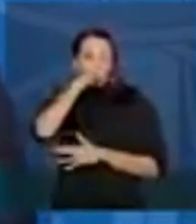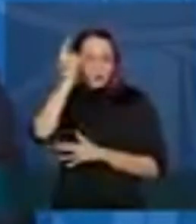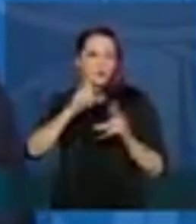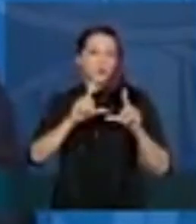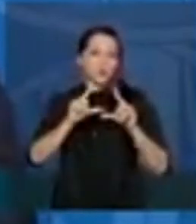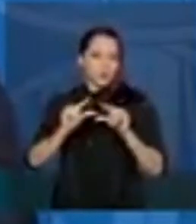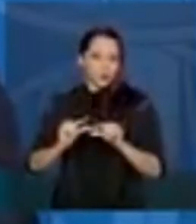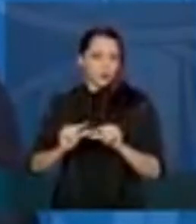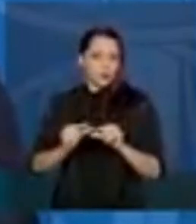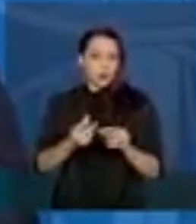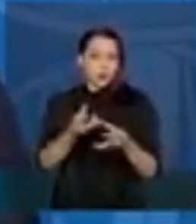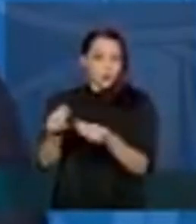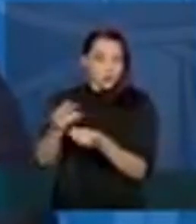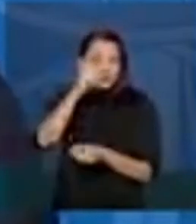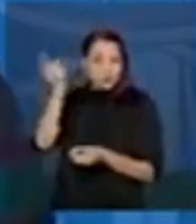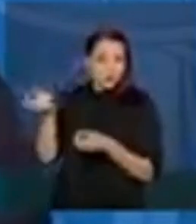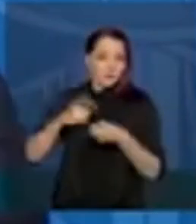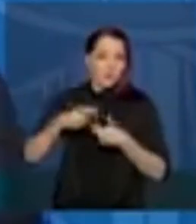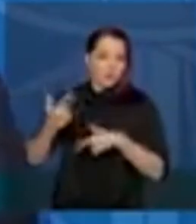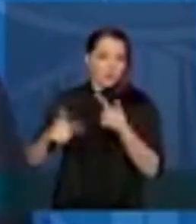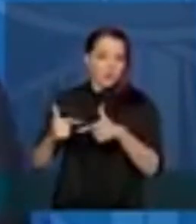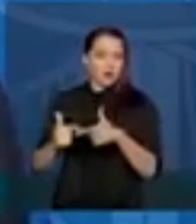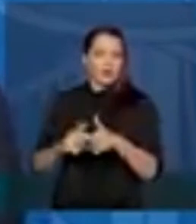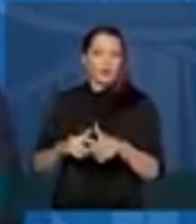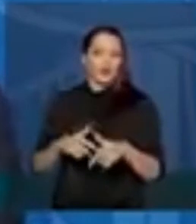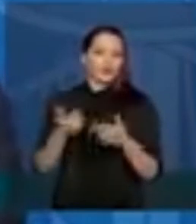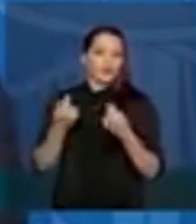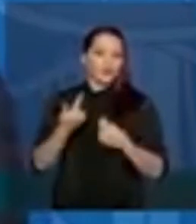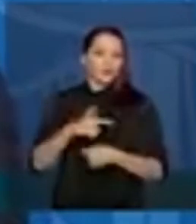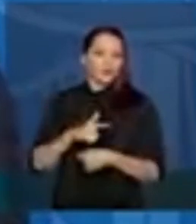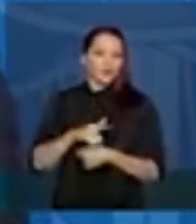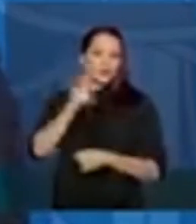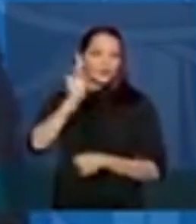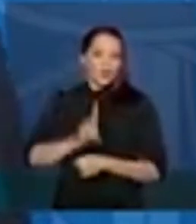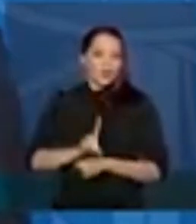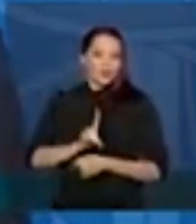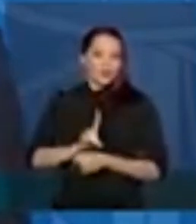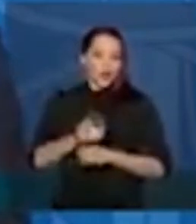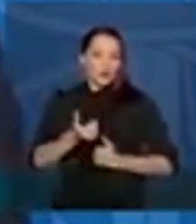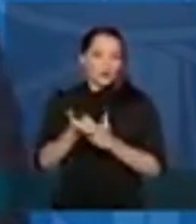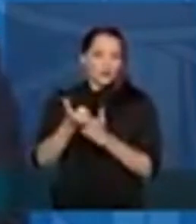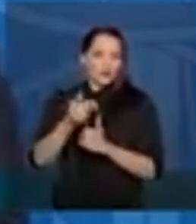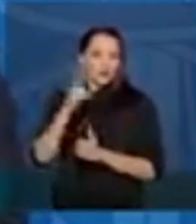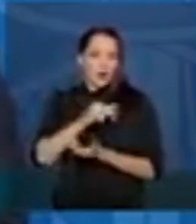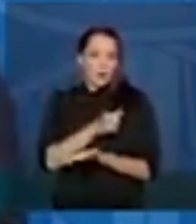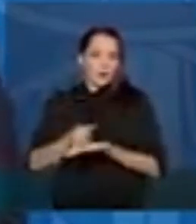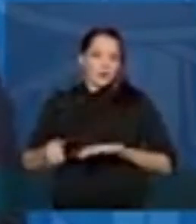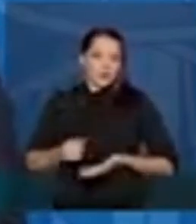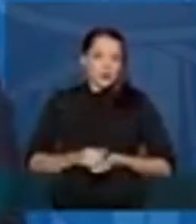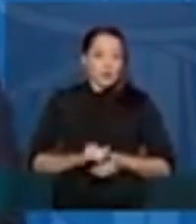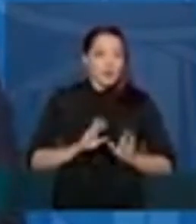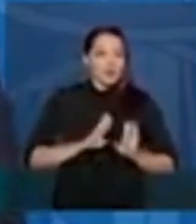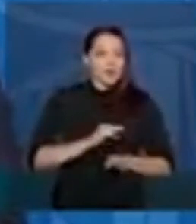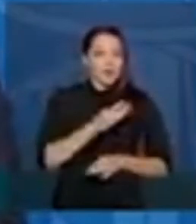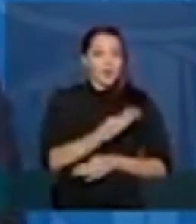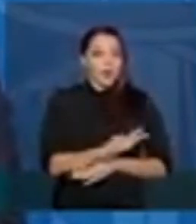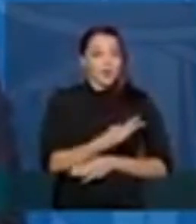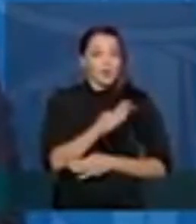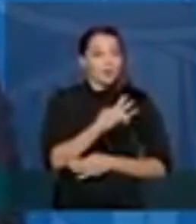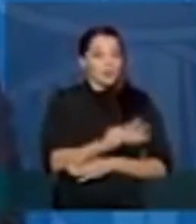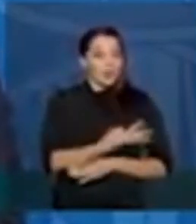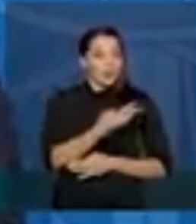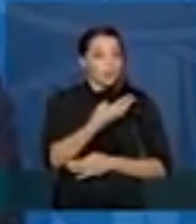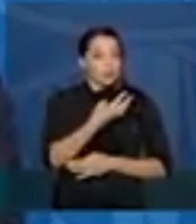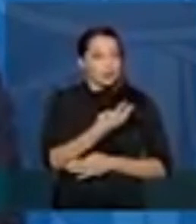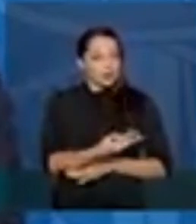porque várias pessoas voltaram a trabalhar e não têm mais o direito ao auxílio. mas são 43 milhões e 200 mil